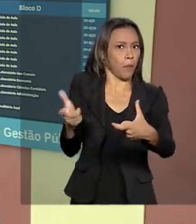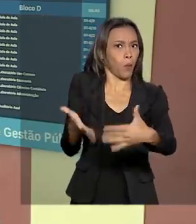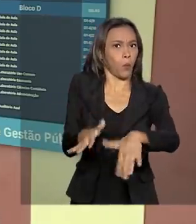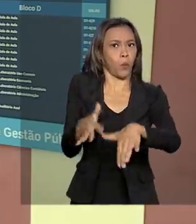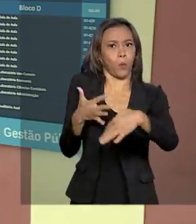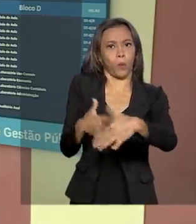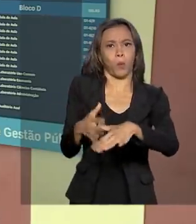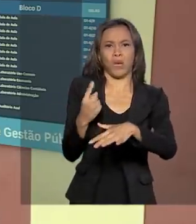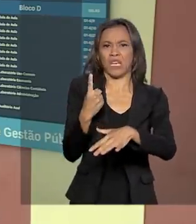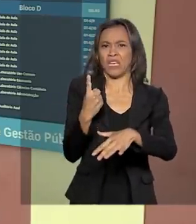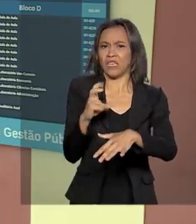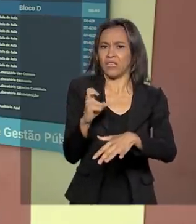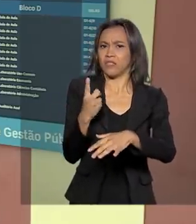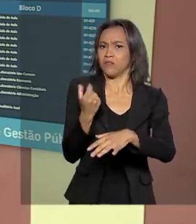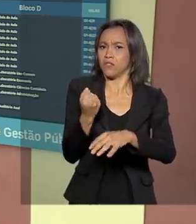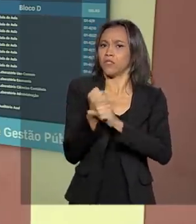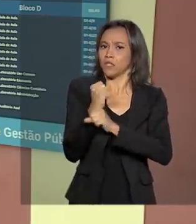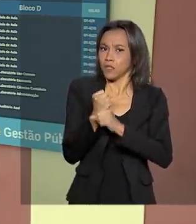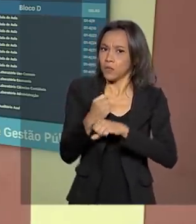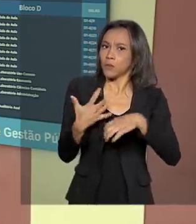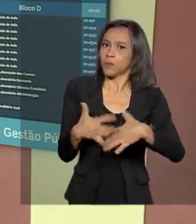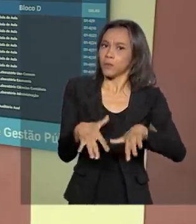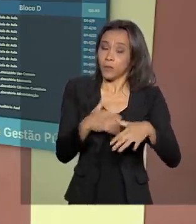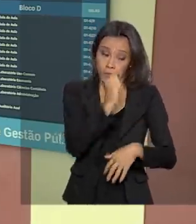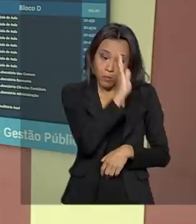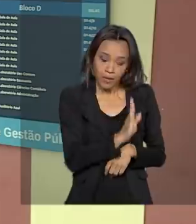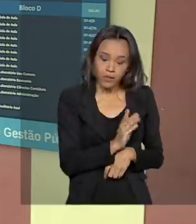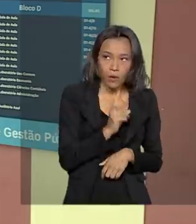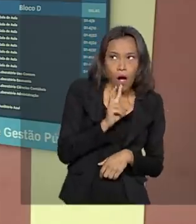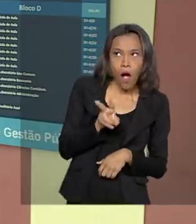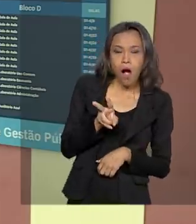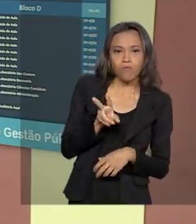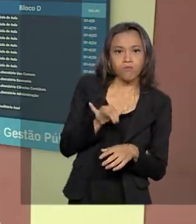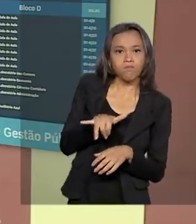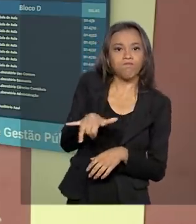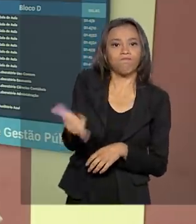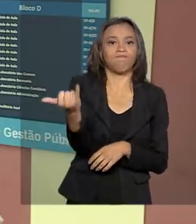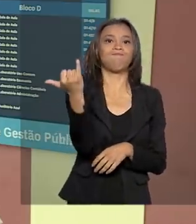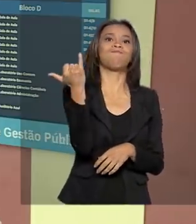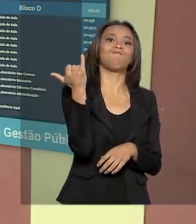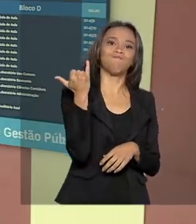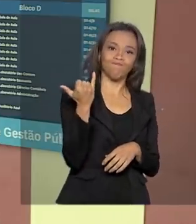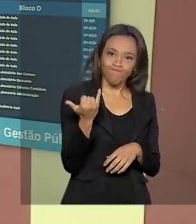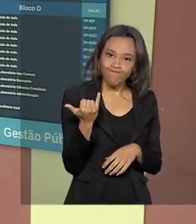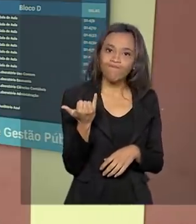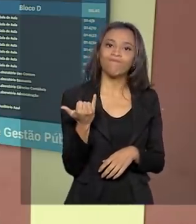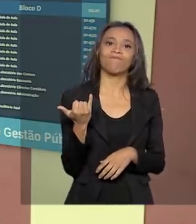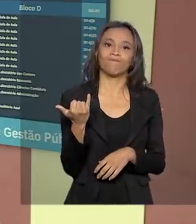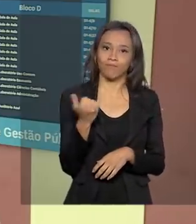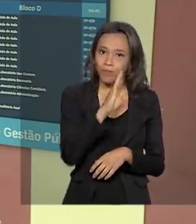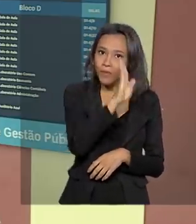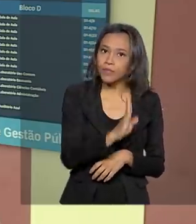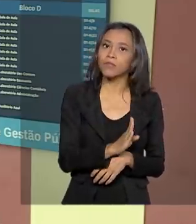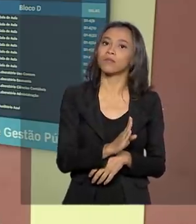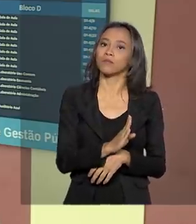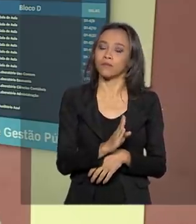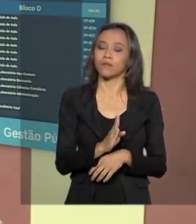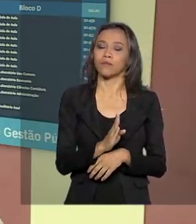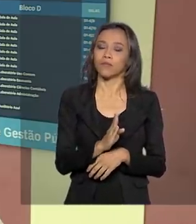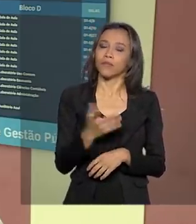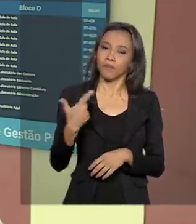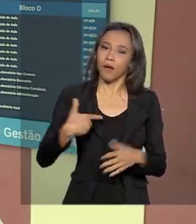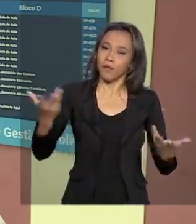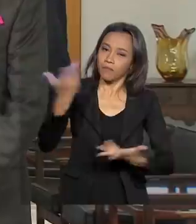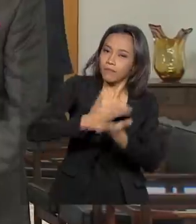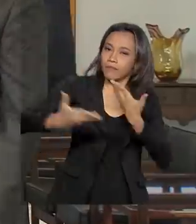15, 20 anos. E para o Brasil é uma grande oportunidade de alavancar e criar um marco nas